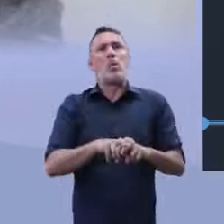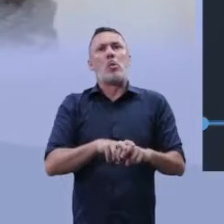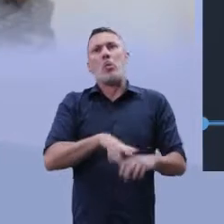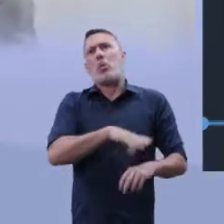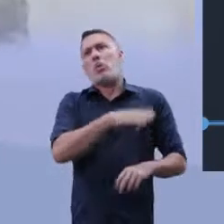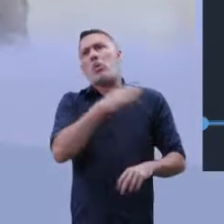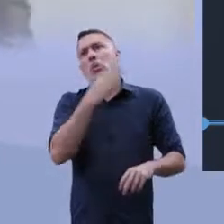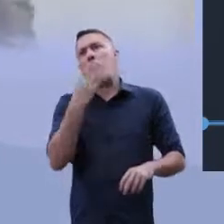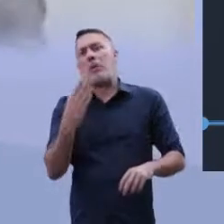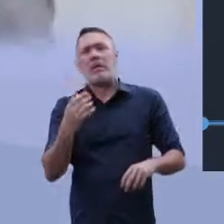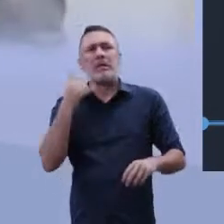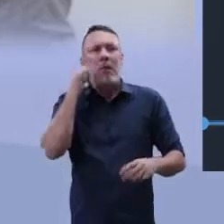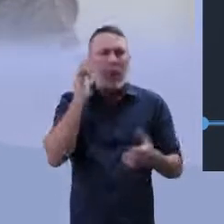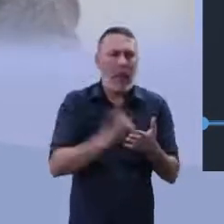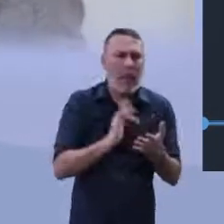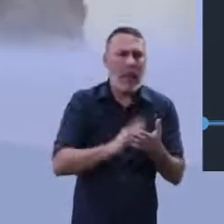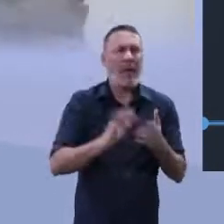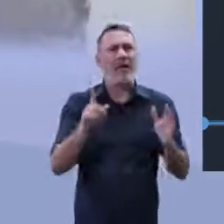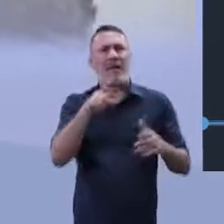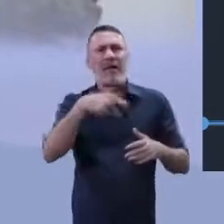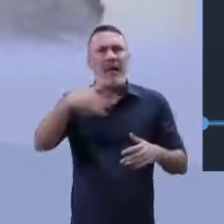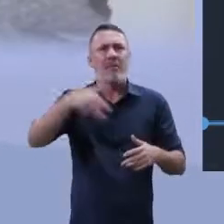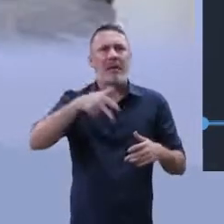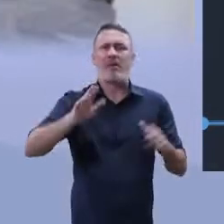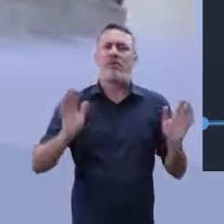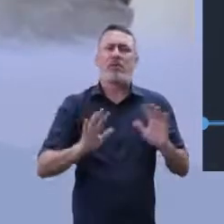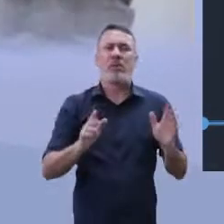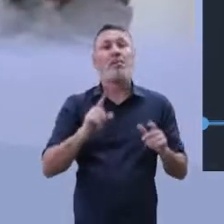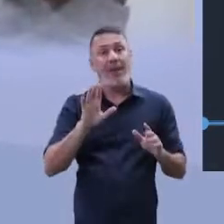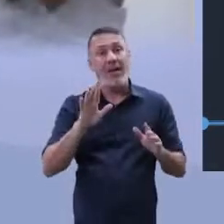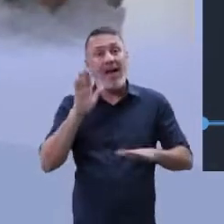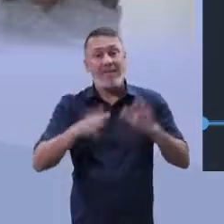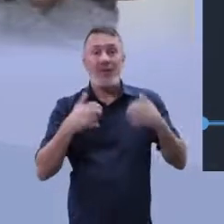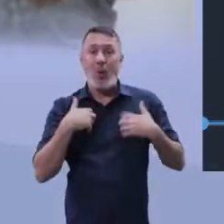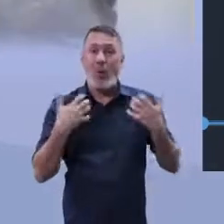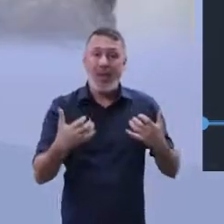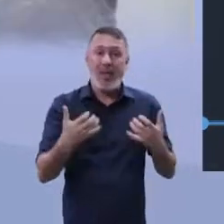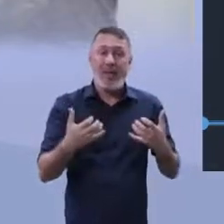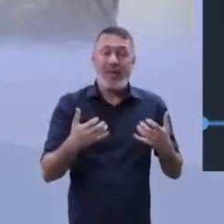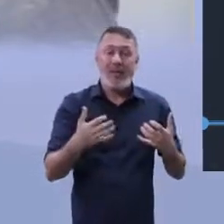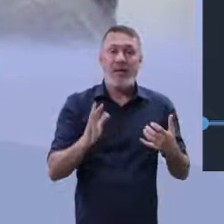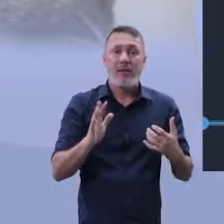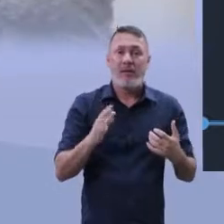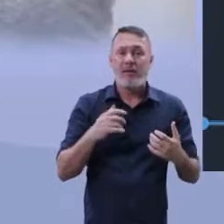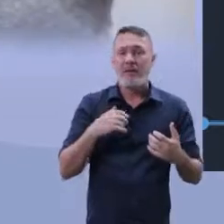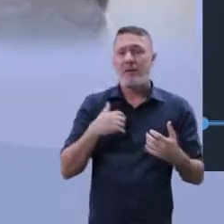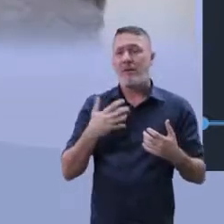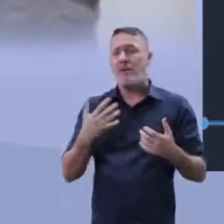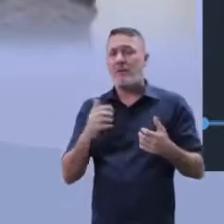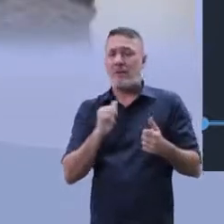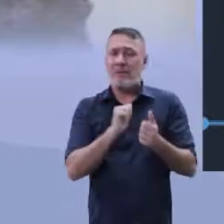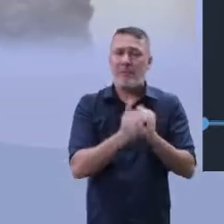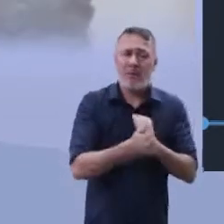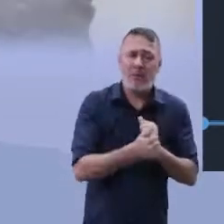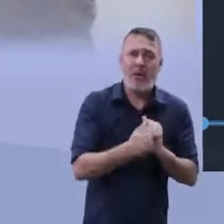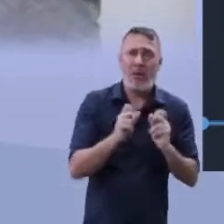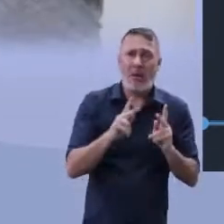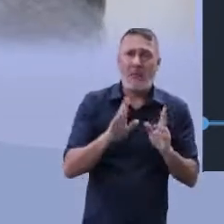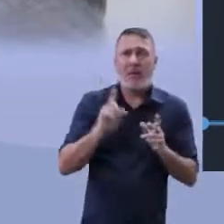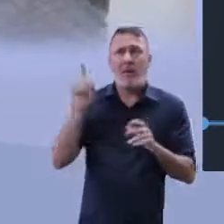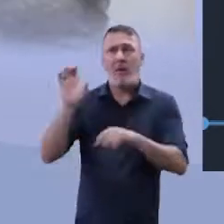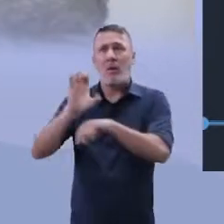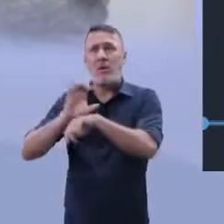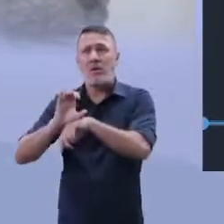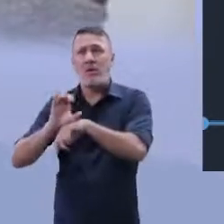pessoas falam muito isso, né? Sai do computador, larga o celular, vai caminhar, vai fazer alguma coisa. Só que, às vezes, eu quero fazer, mas eu olho que aquilo que está na